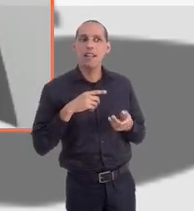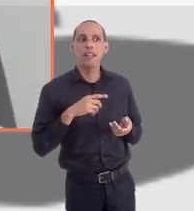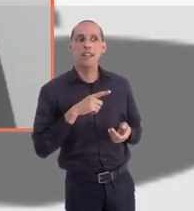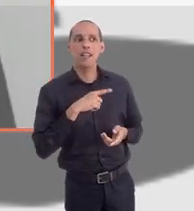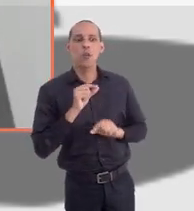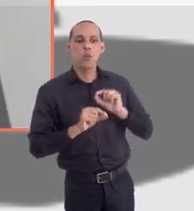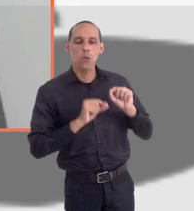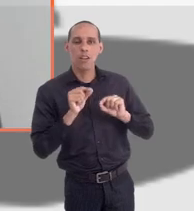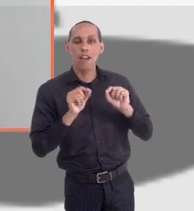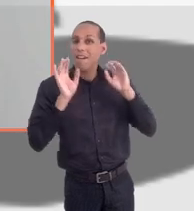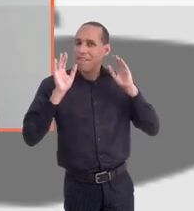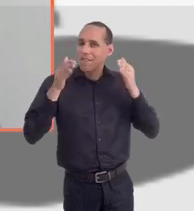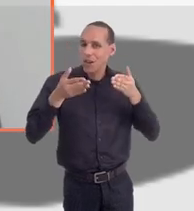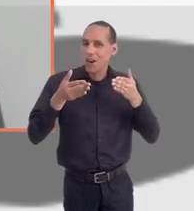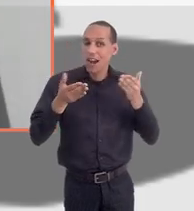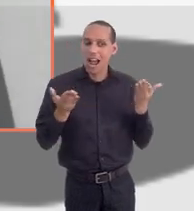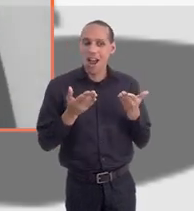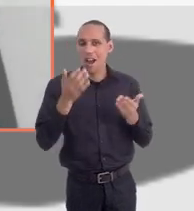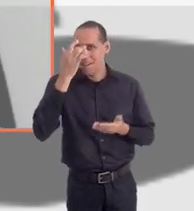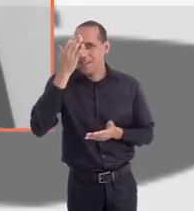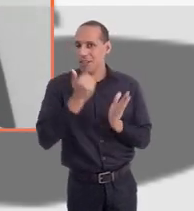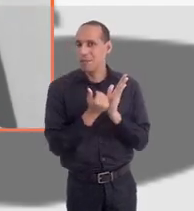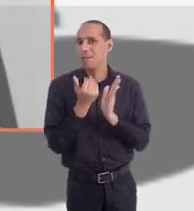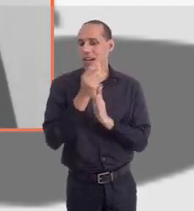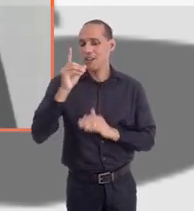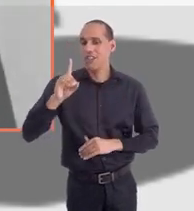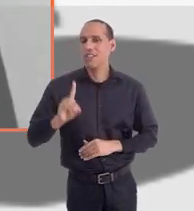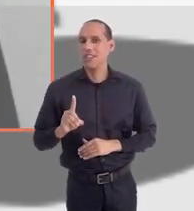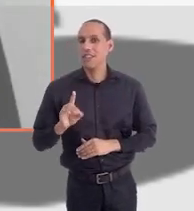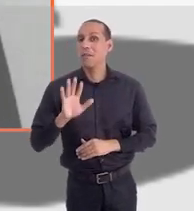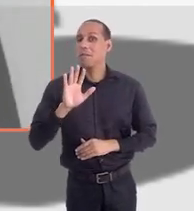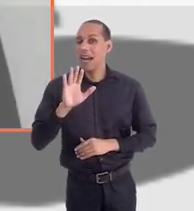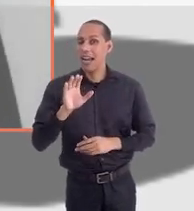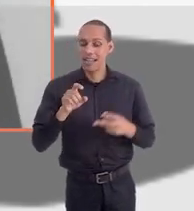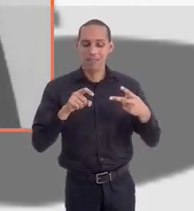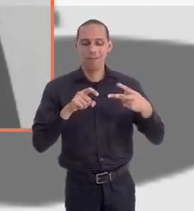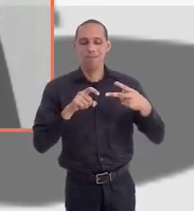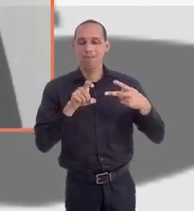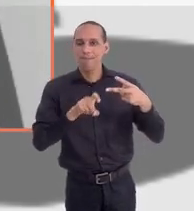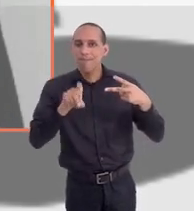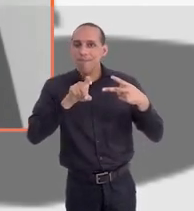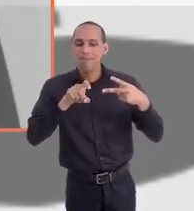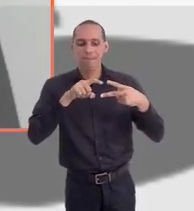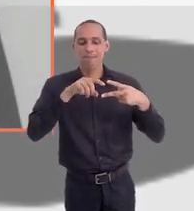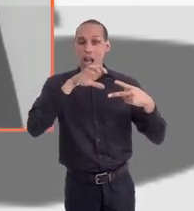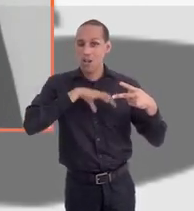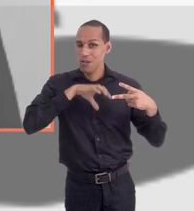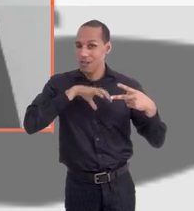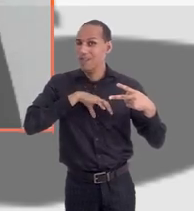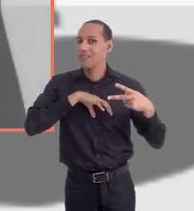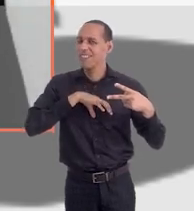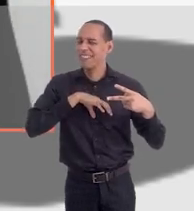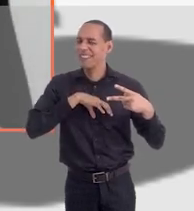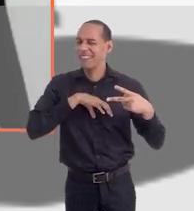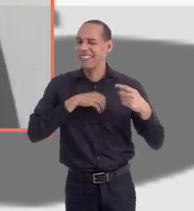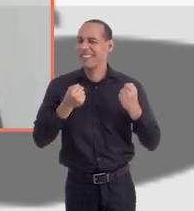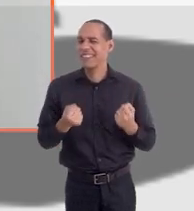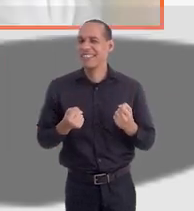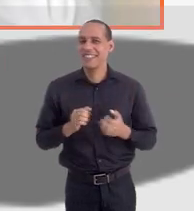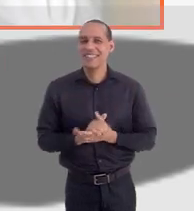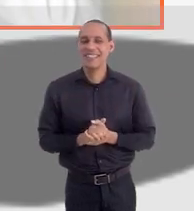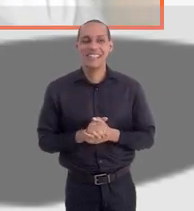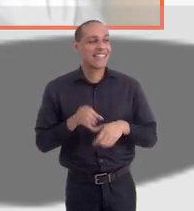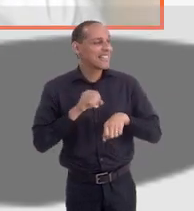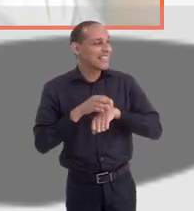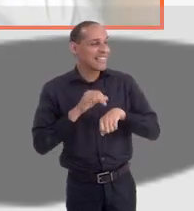Foca que agora a prova vem um pouco mais fácil nessa parte do direito, mas informática e língua portuguesa bem atentos.